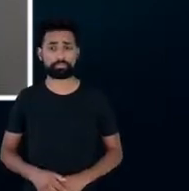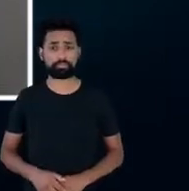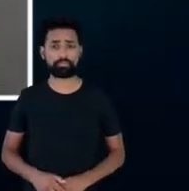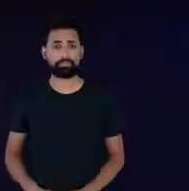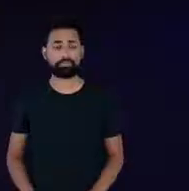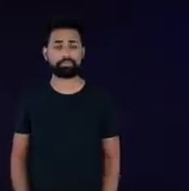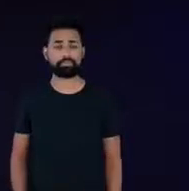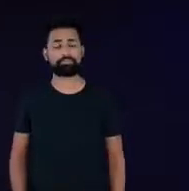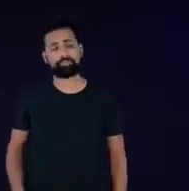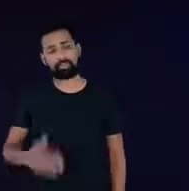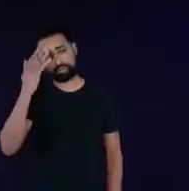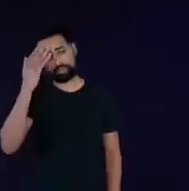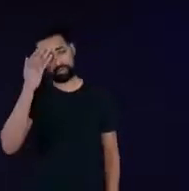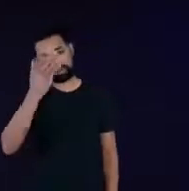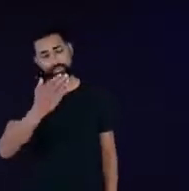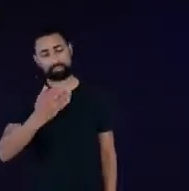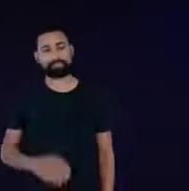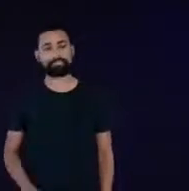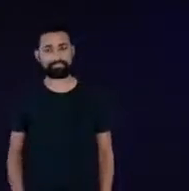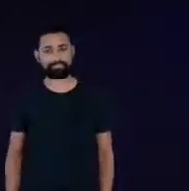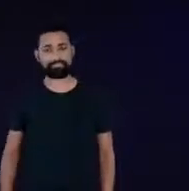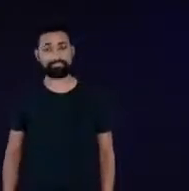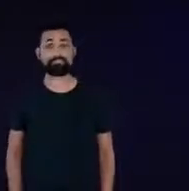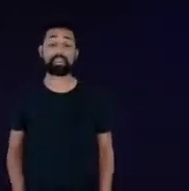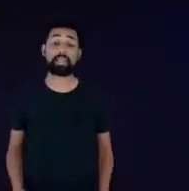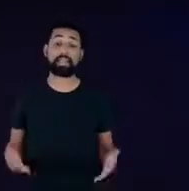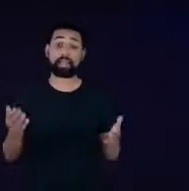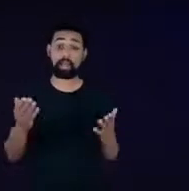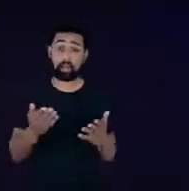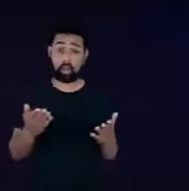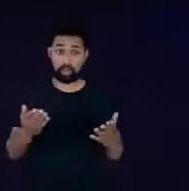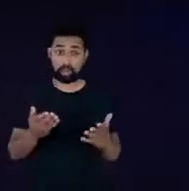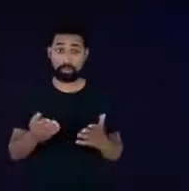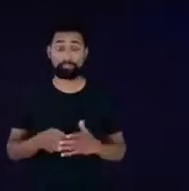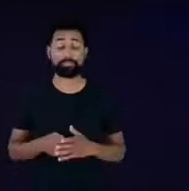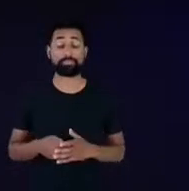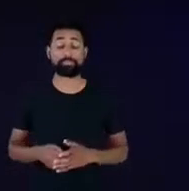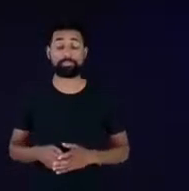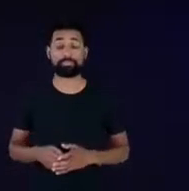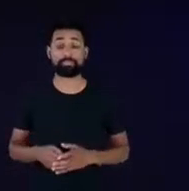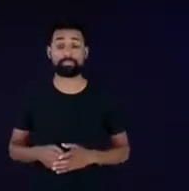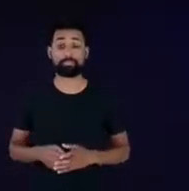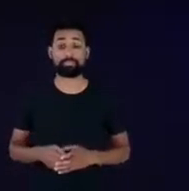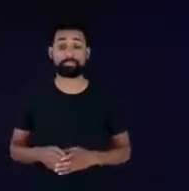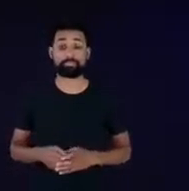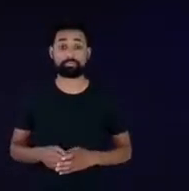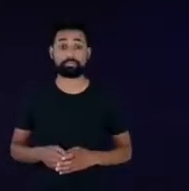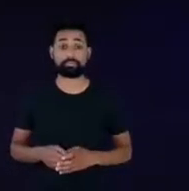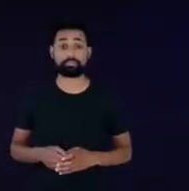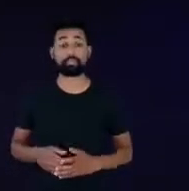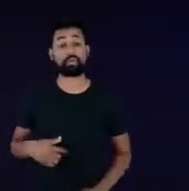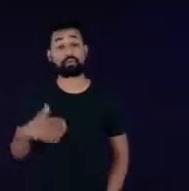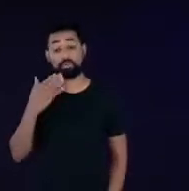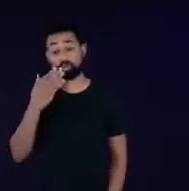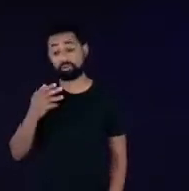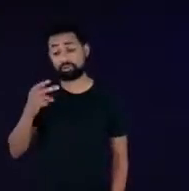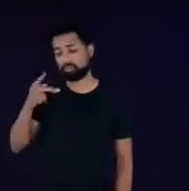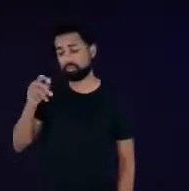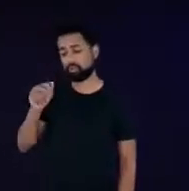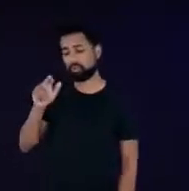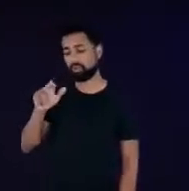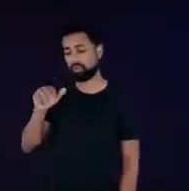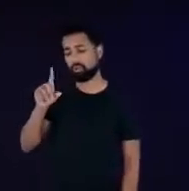Obrigada Frederico agora para finalizar vou pedir aqui para o Paulo falar sobre o